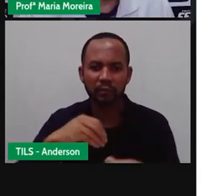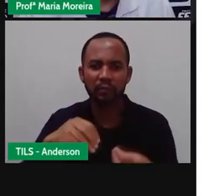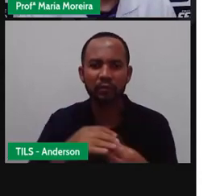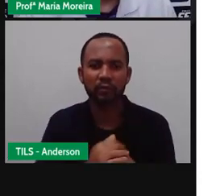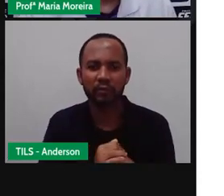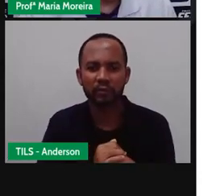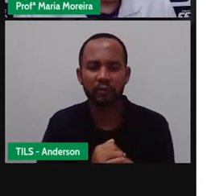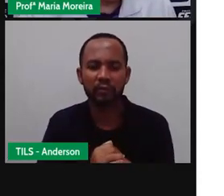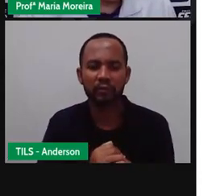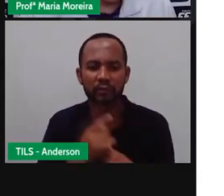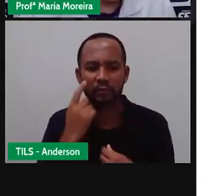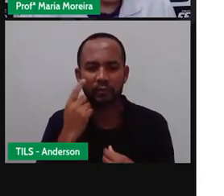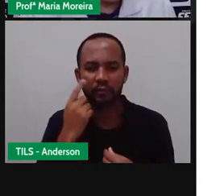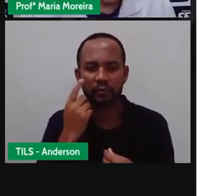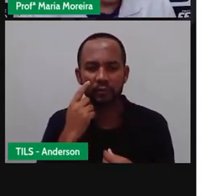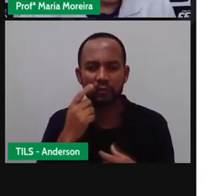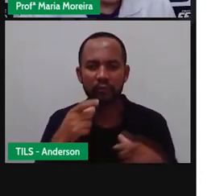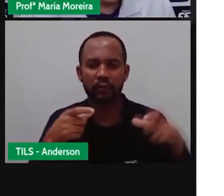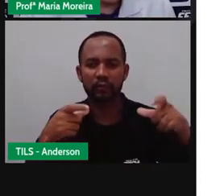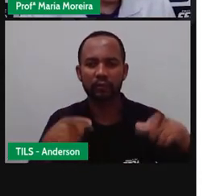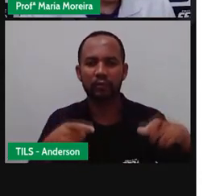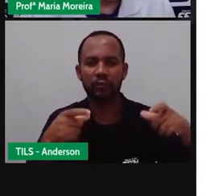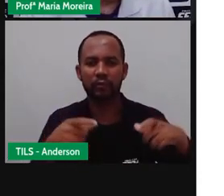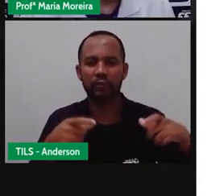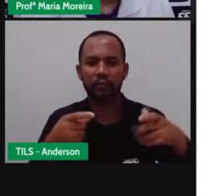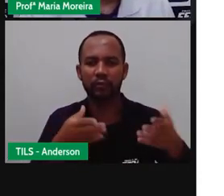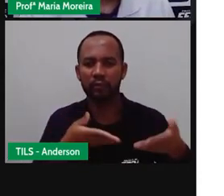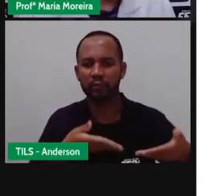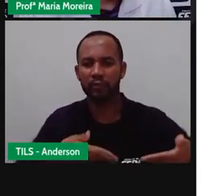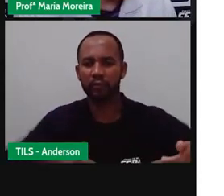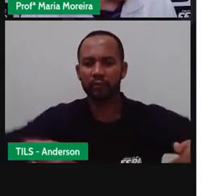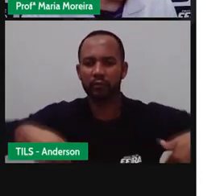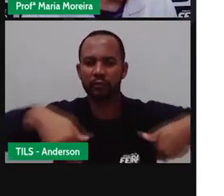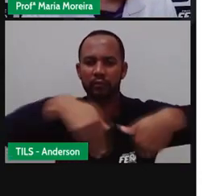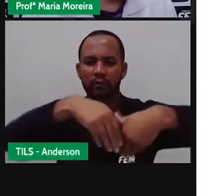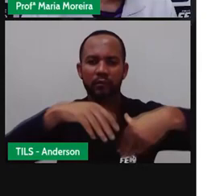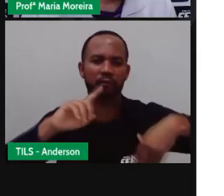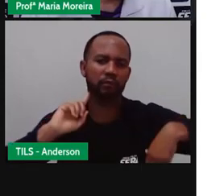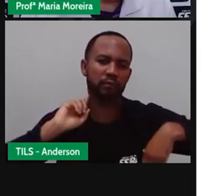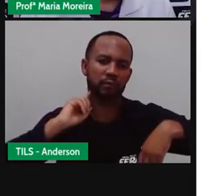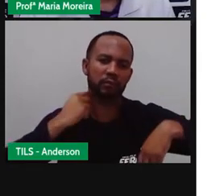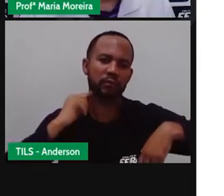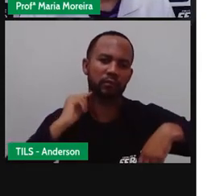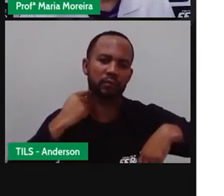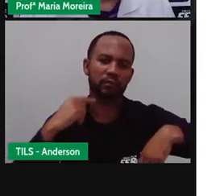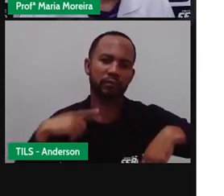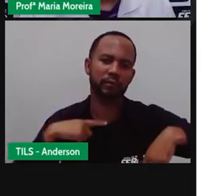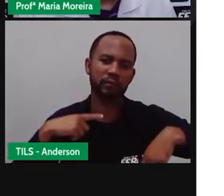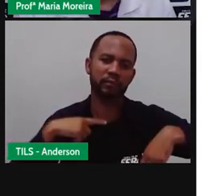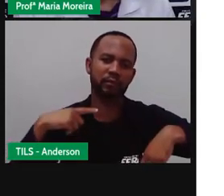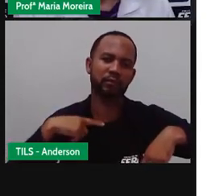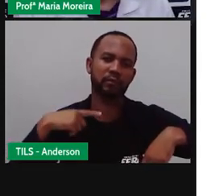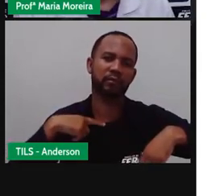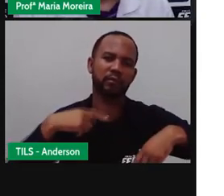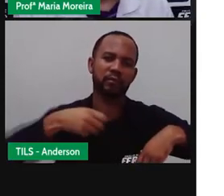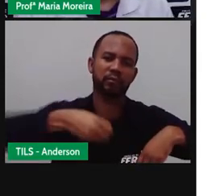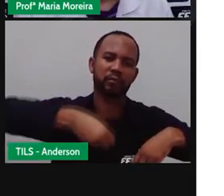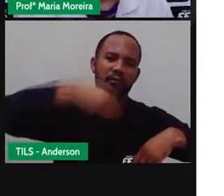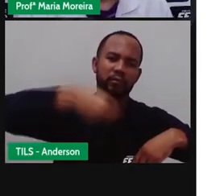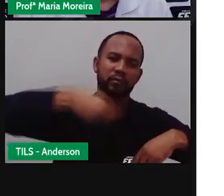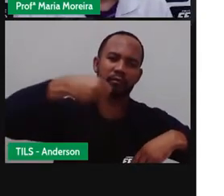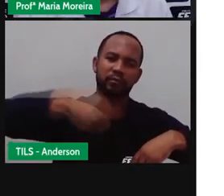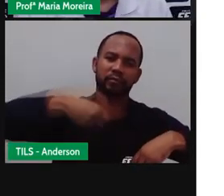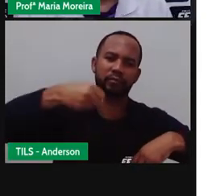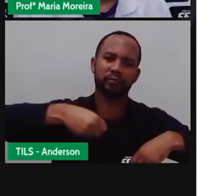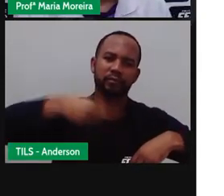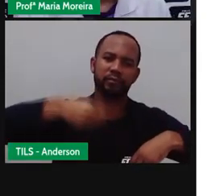de coco E aqui é uma lixeira É só observar Que isso aqui É a lateral de uma lixeira Perceba que até Tem um saco aqui em volta Mas, ó